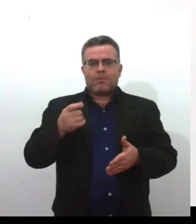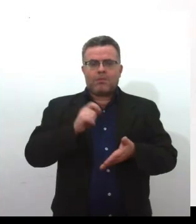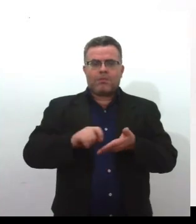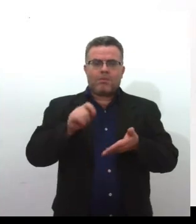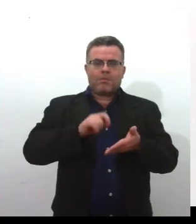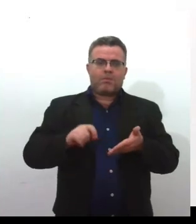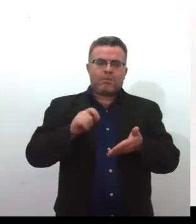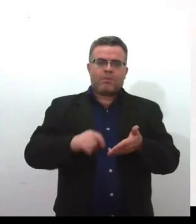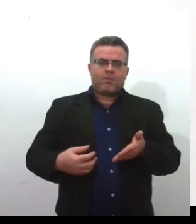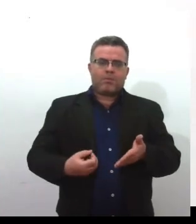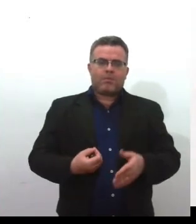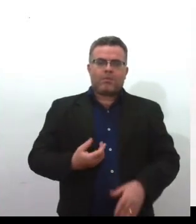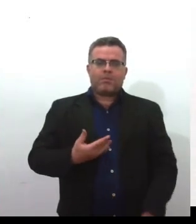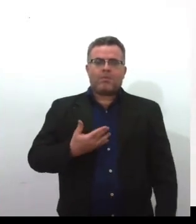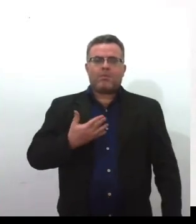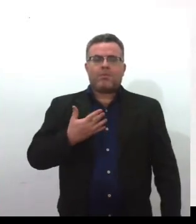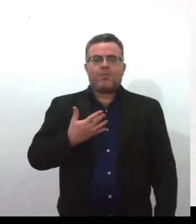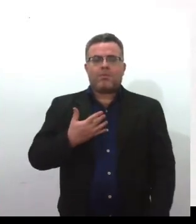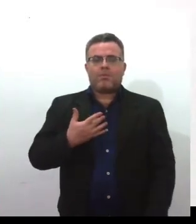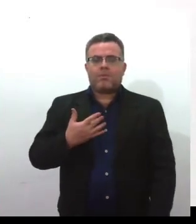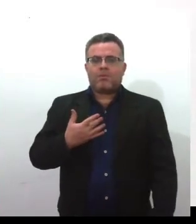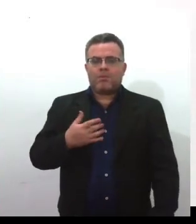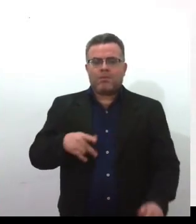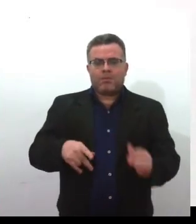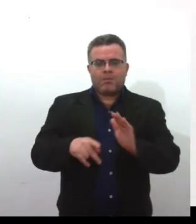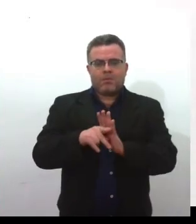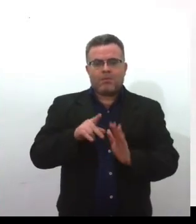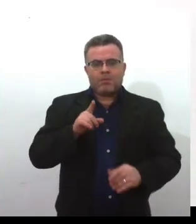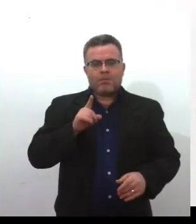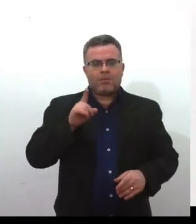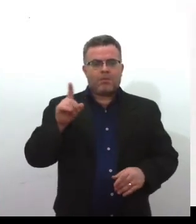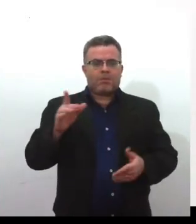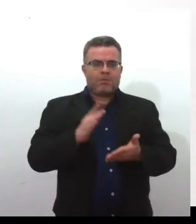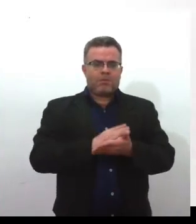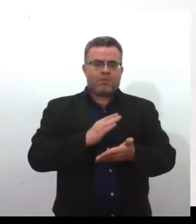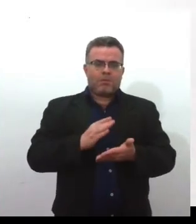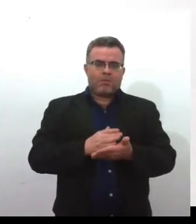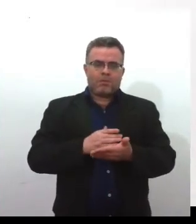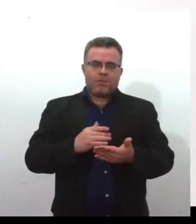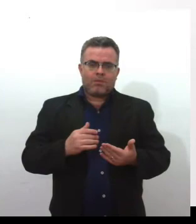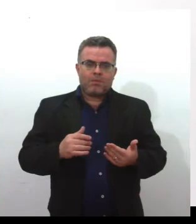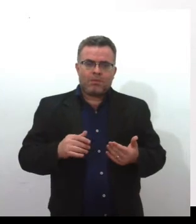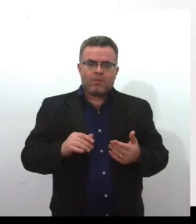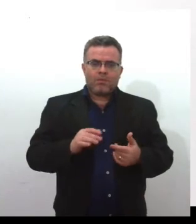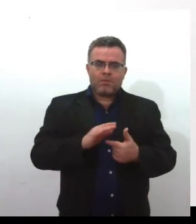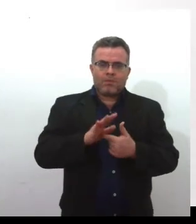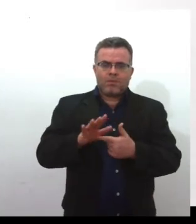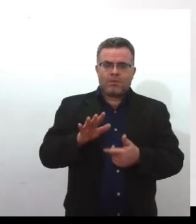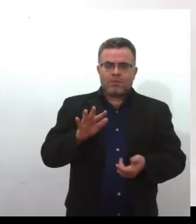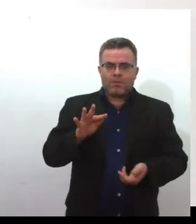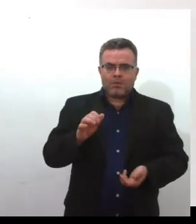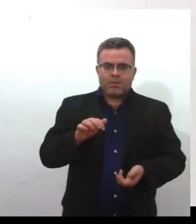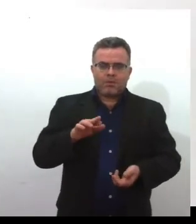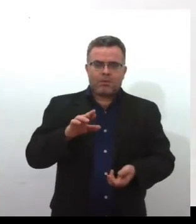Ela foi a primeira escritora negra de Santa Catarina com o livro dela Farrapos de Ideias, de 1927.